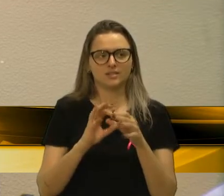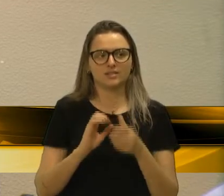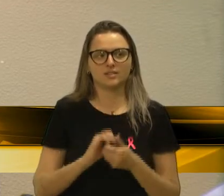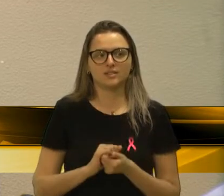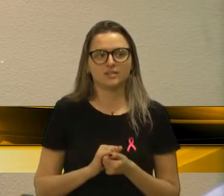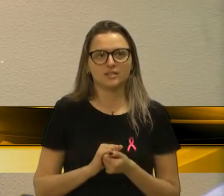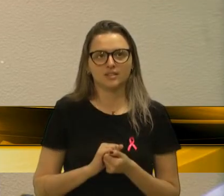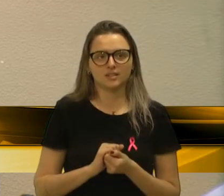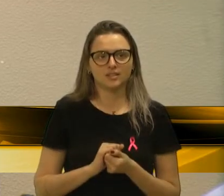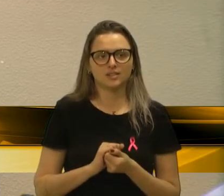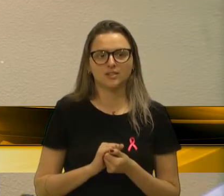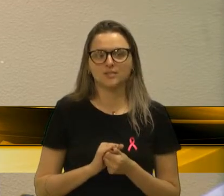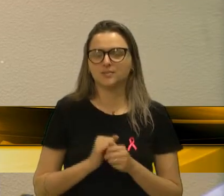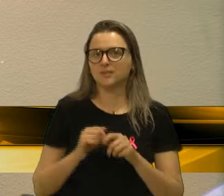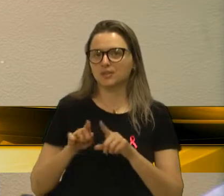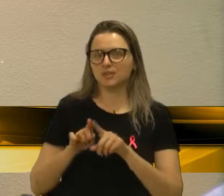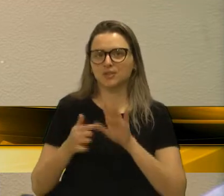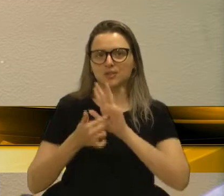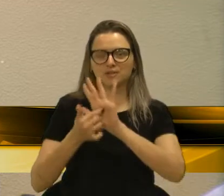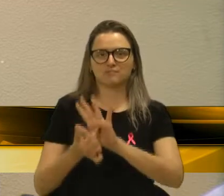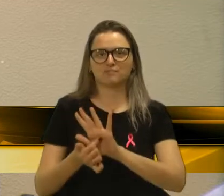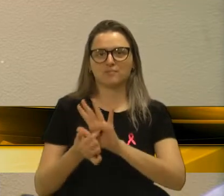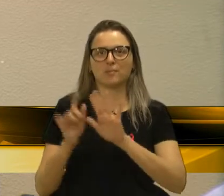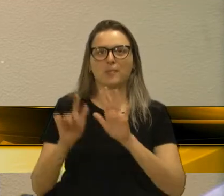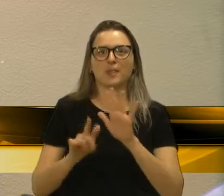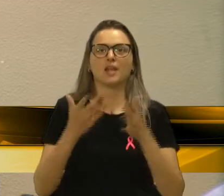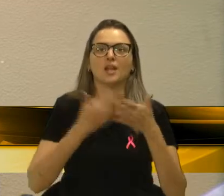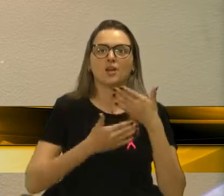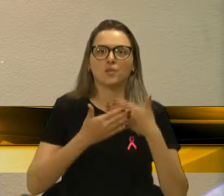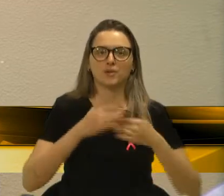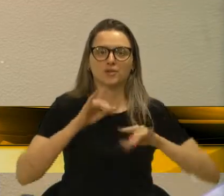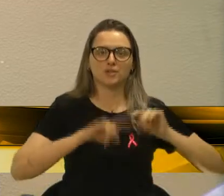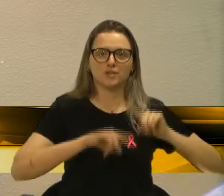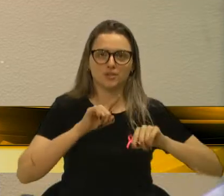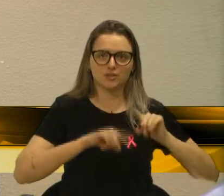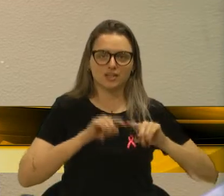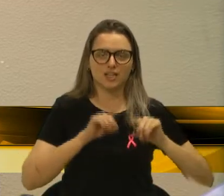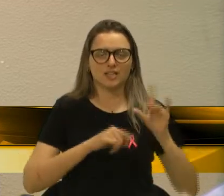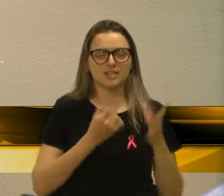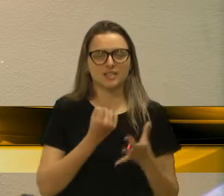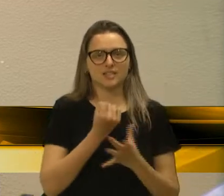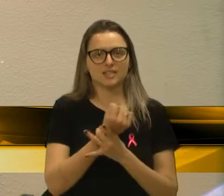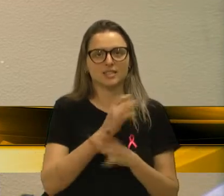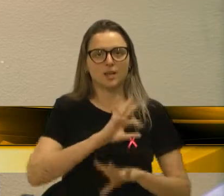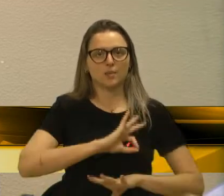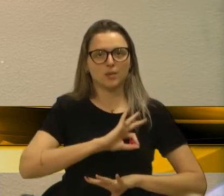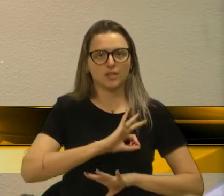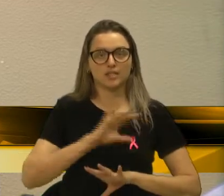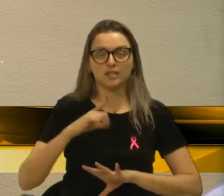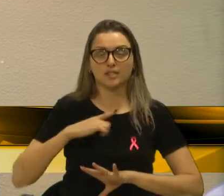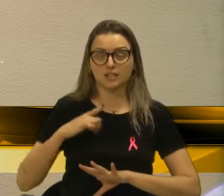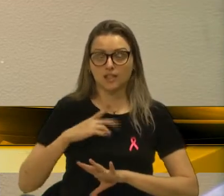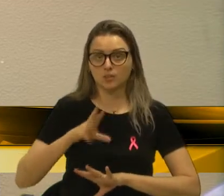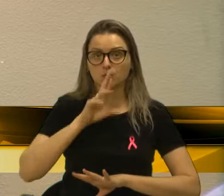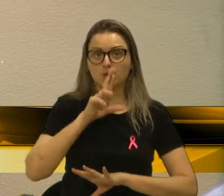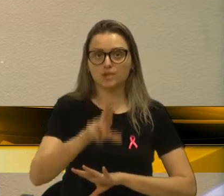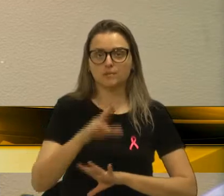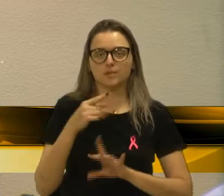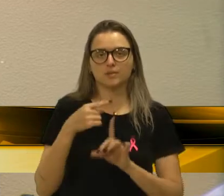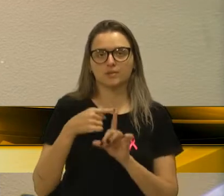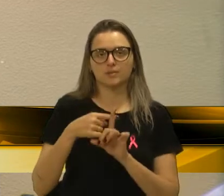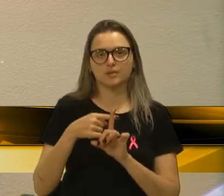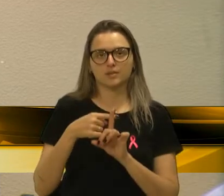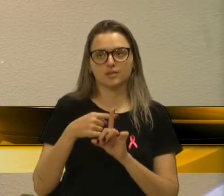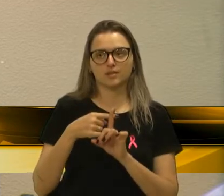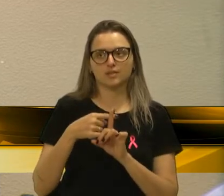através da guarda municipal, para que as atividades da guarda municipal gerem resultados significativos na área,